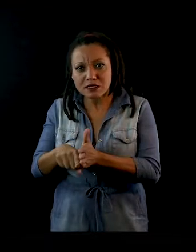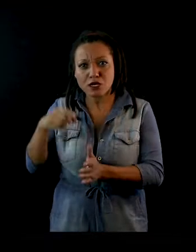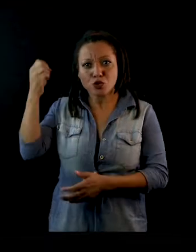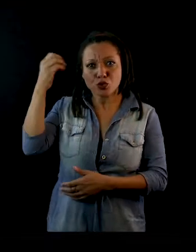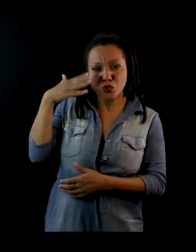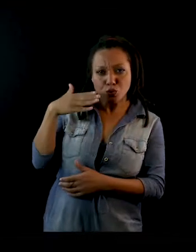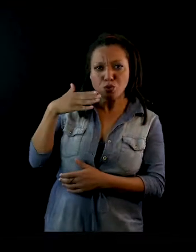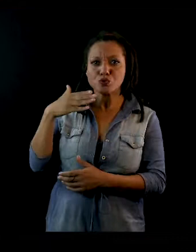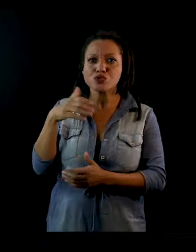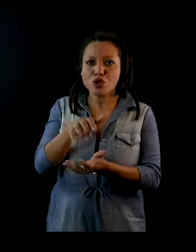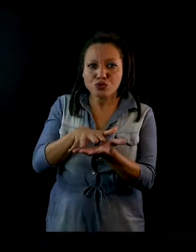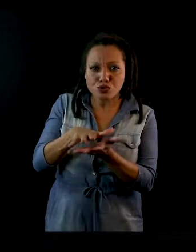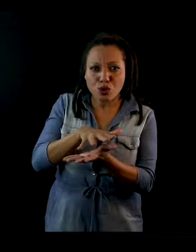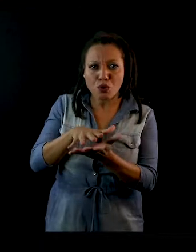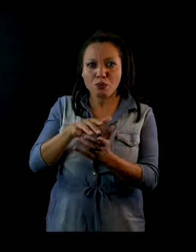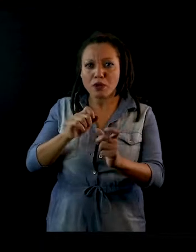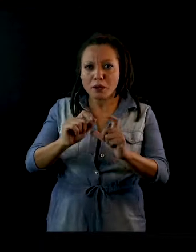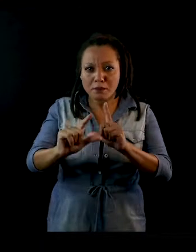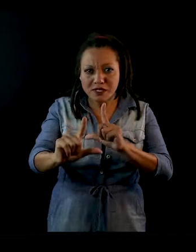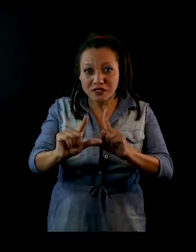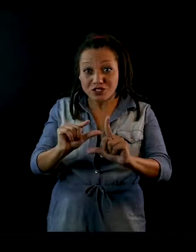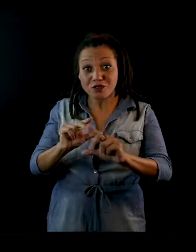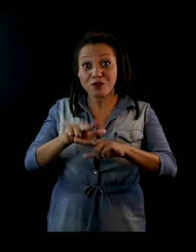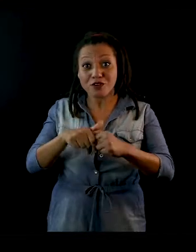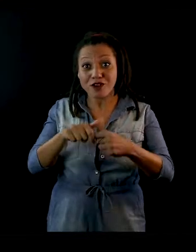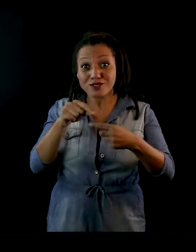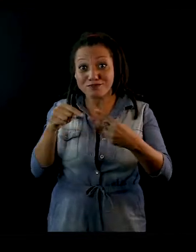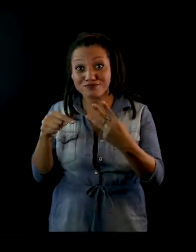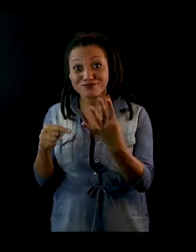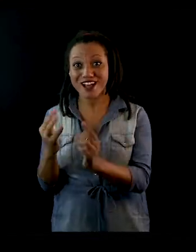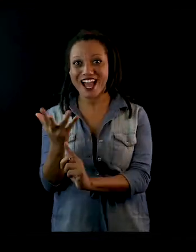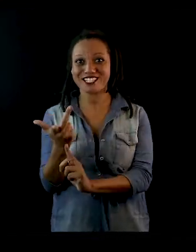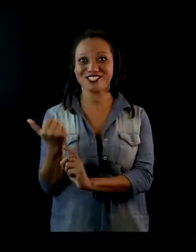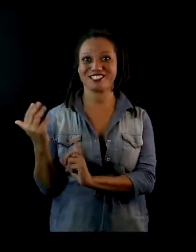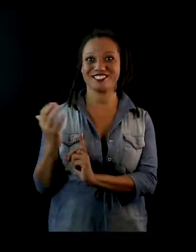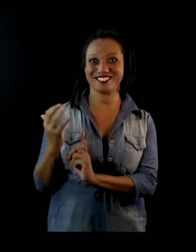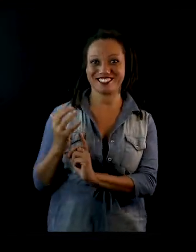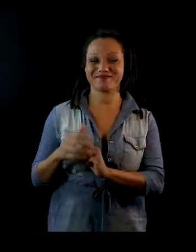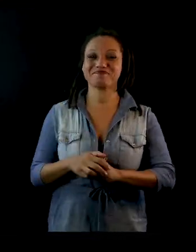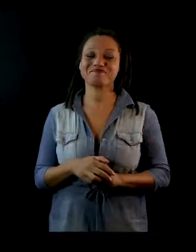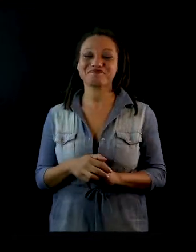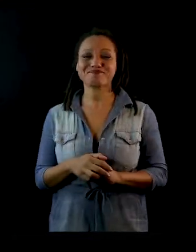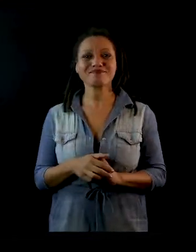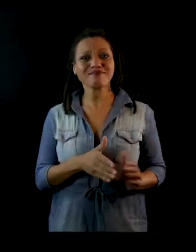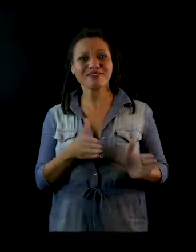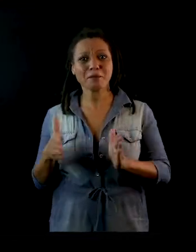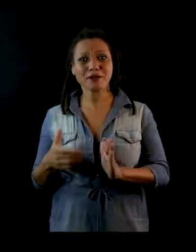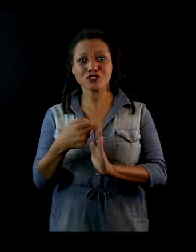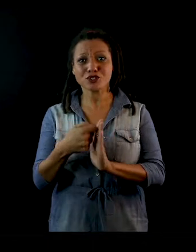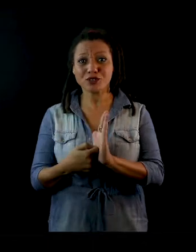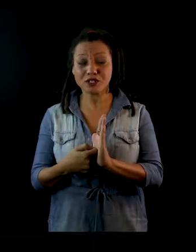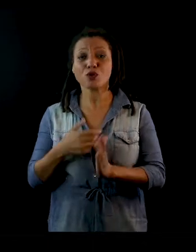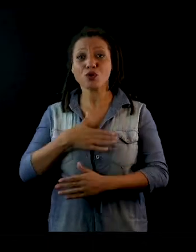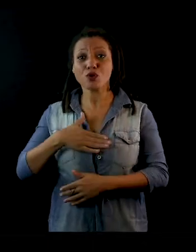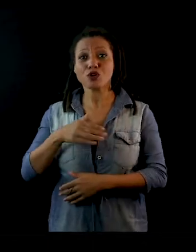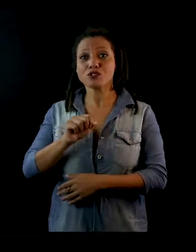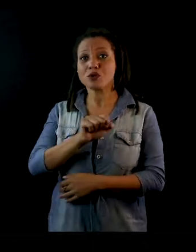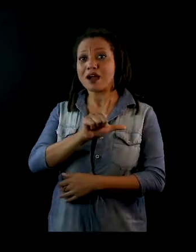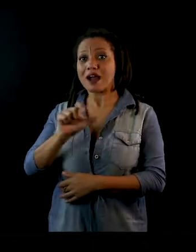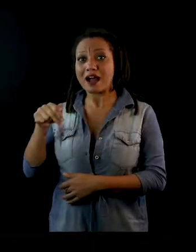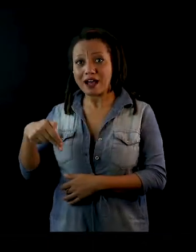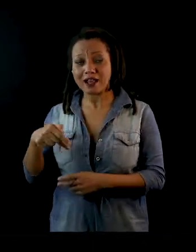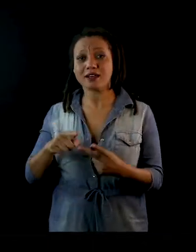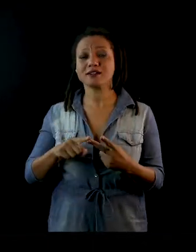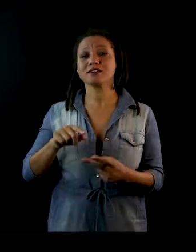perspectiva a partir da obra desses artistas, né? E a partir de roteiro eu gosto muito, muito mesmo de Alan Moore, de Neil Gaiman,